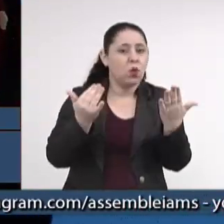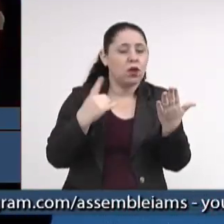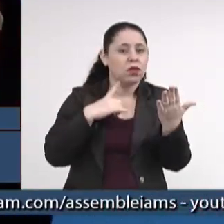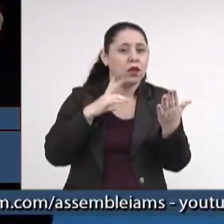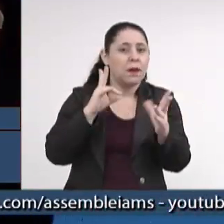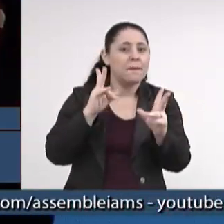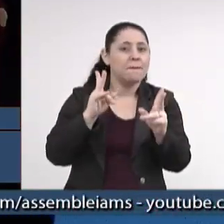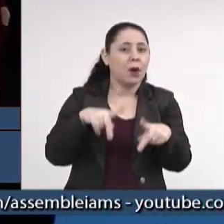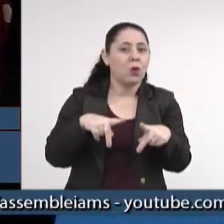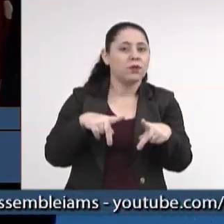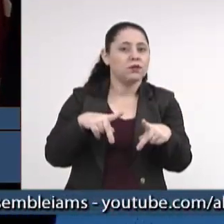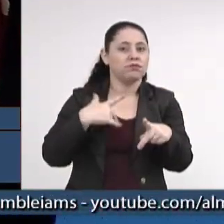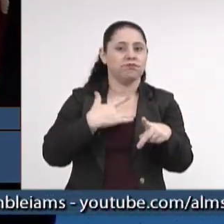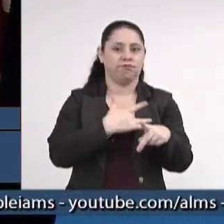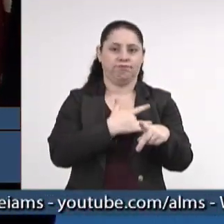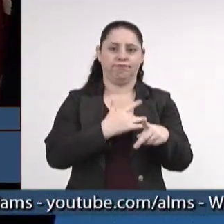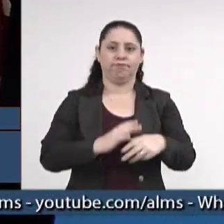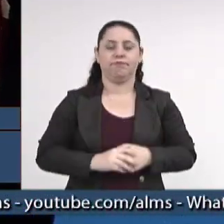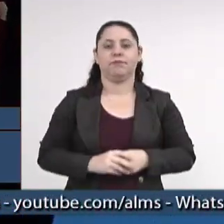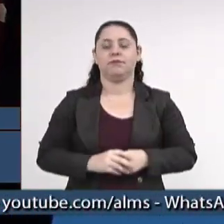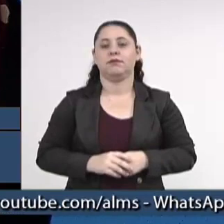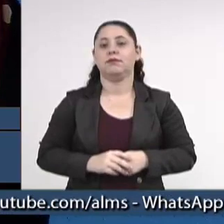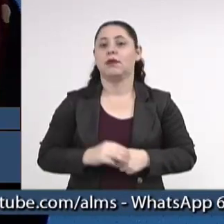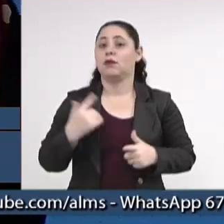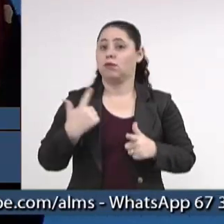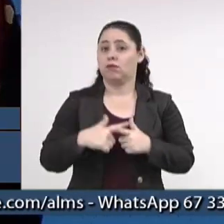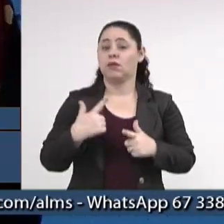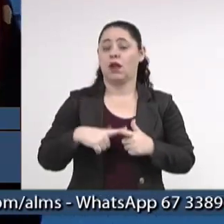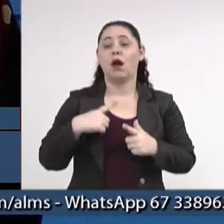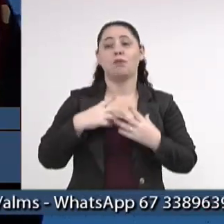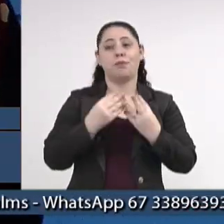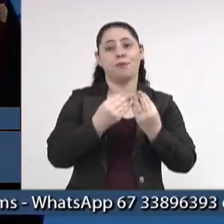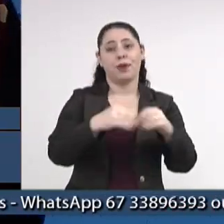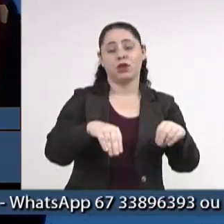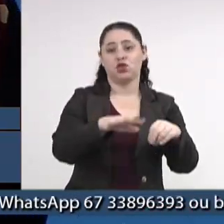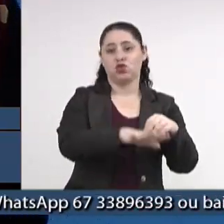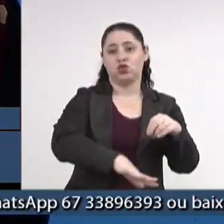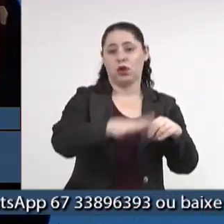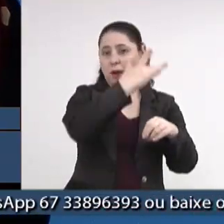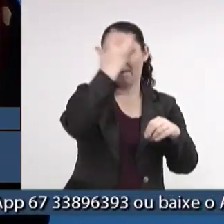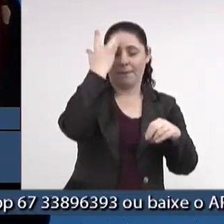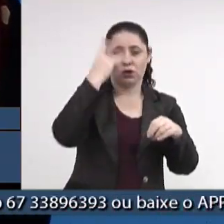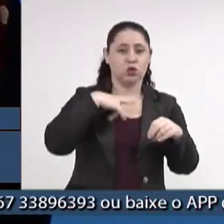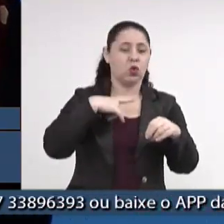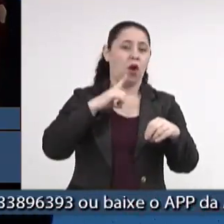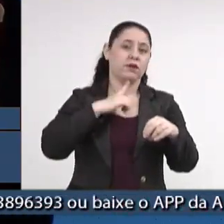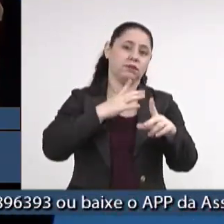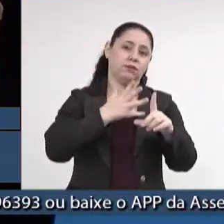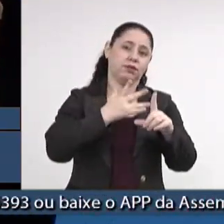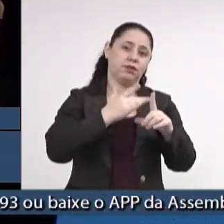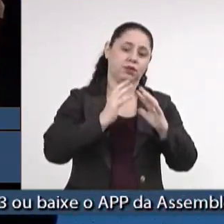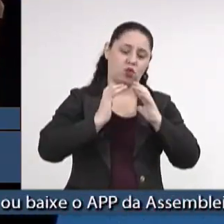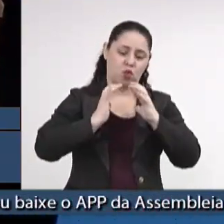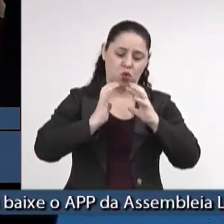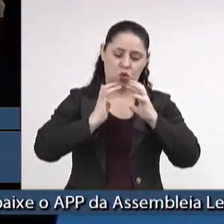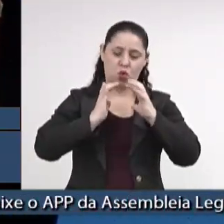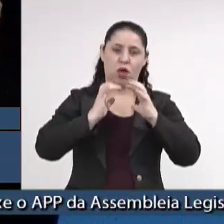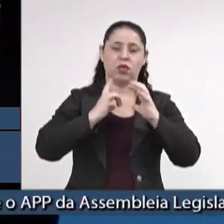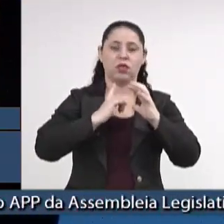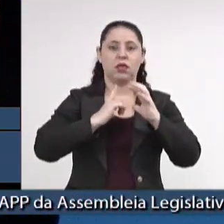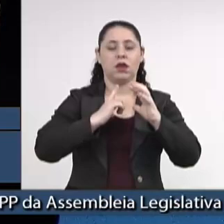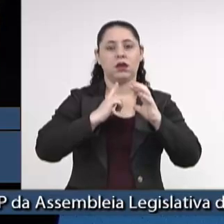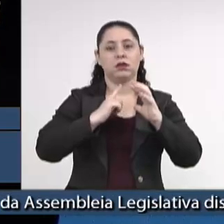trata da rede pública de saúde. Este ato ocasiona graves prejuízos às pessoas com transtorno do espectro